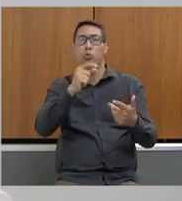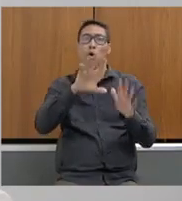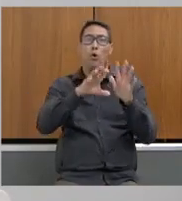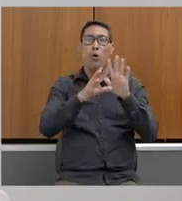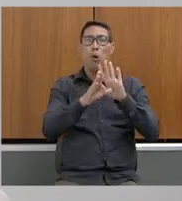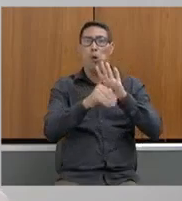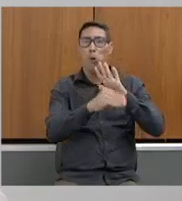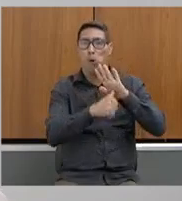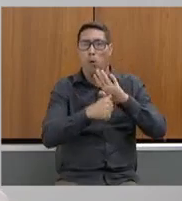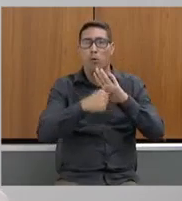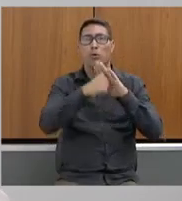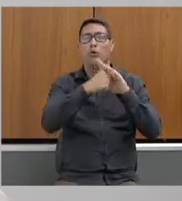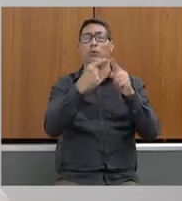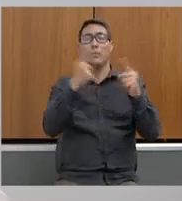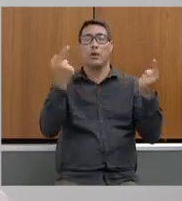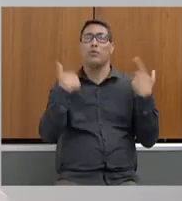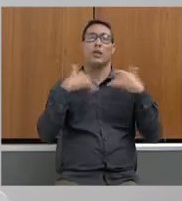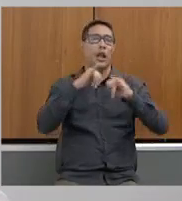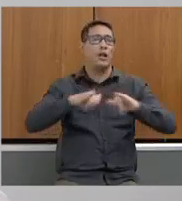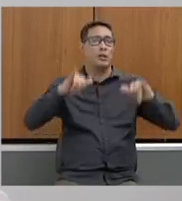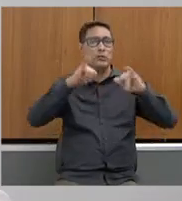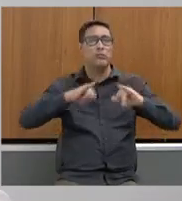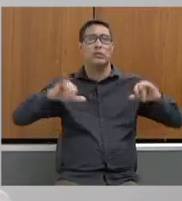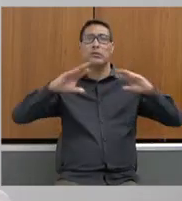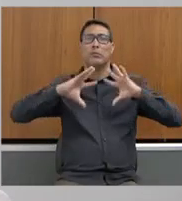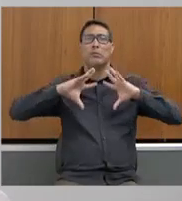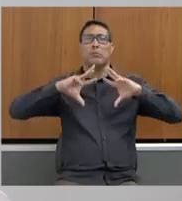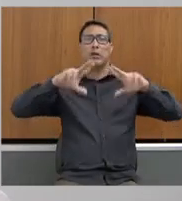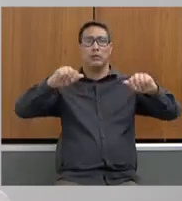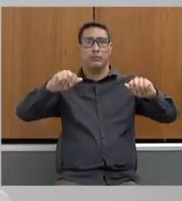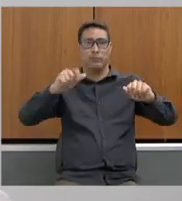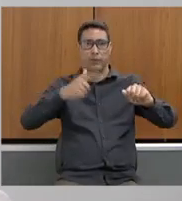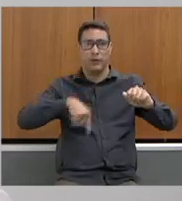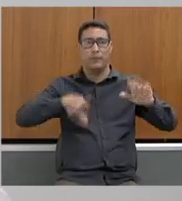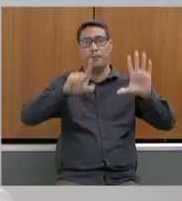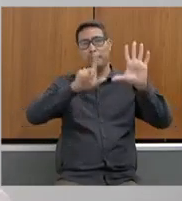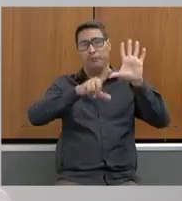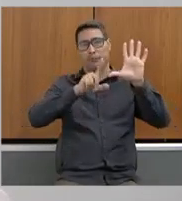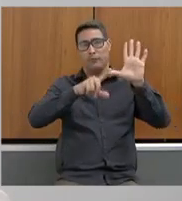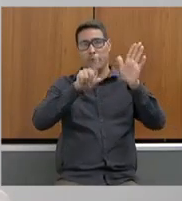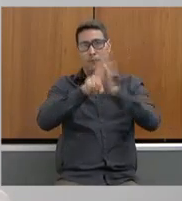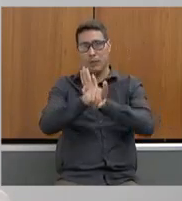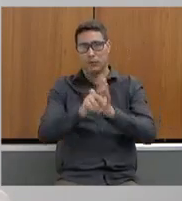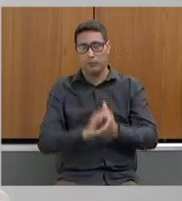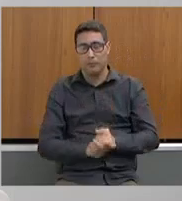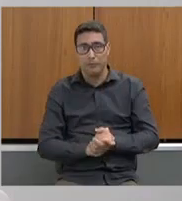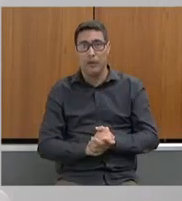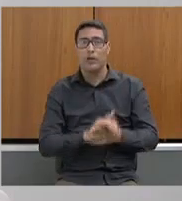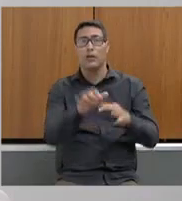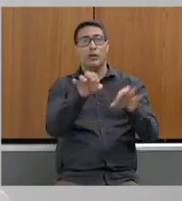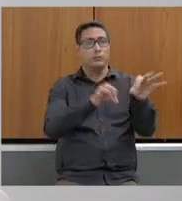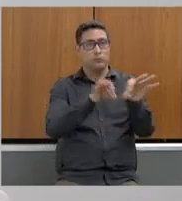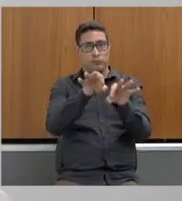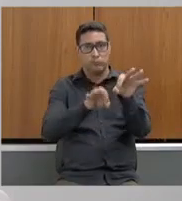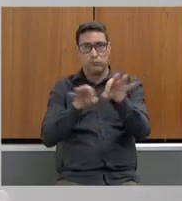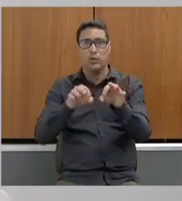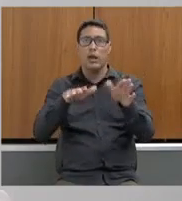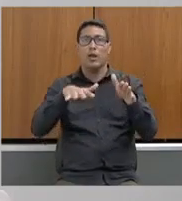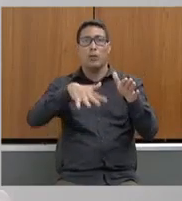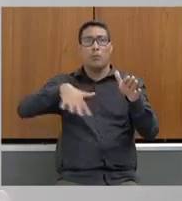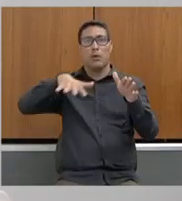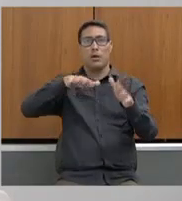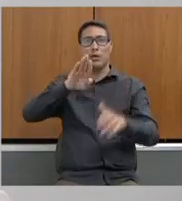veiculado recentemente pelos meios de comunicação? Quinta pergunta. Plano de manejo do Parque da Baleia,